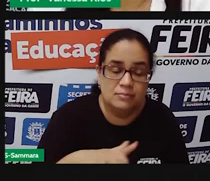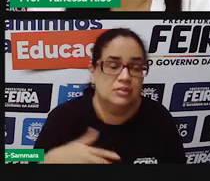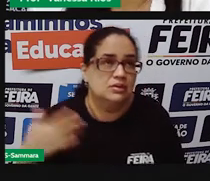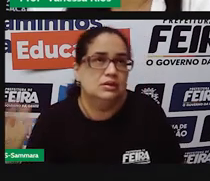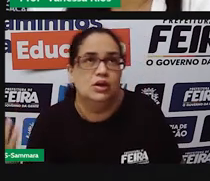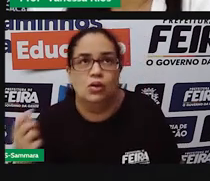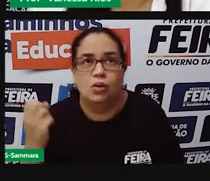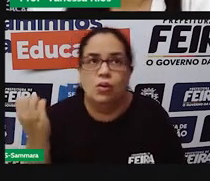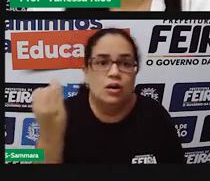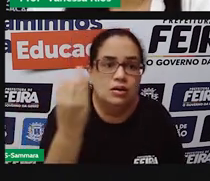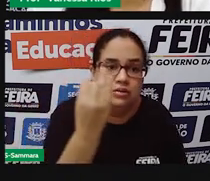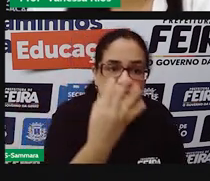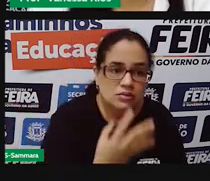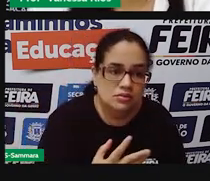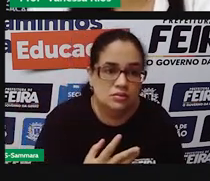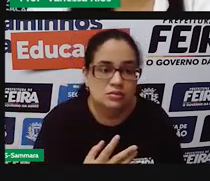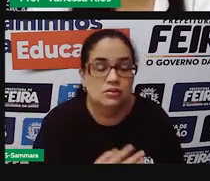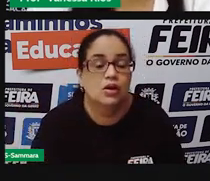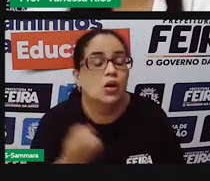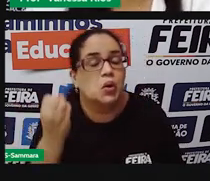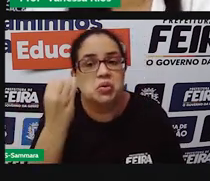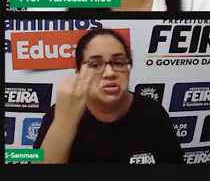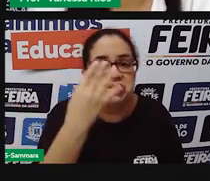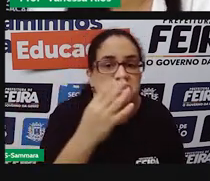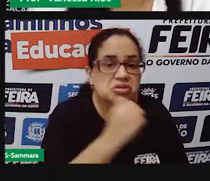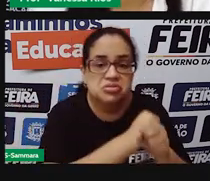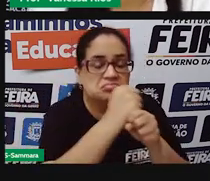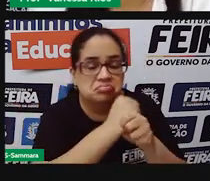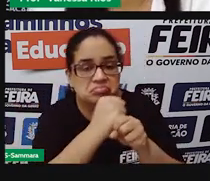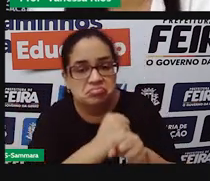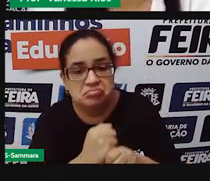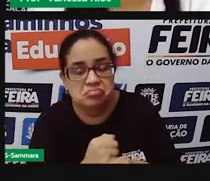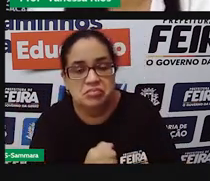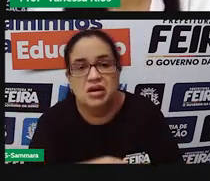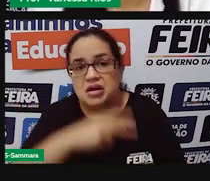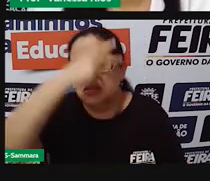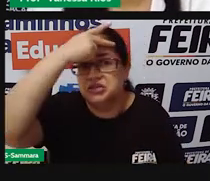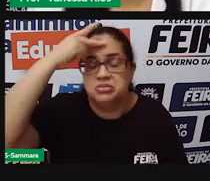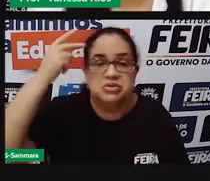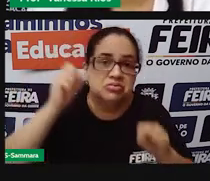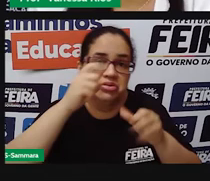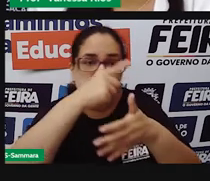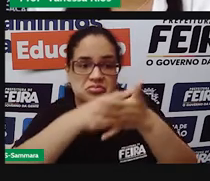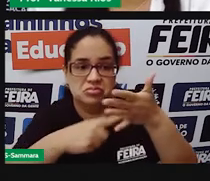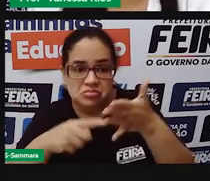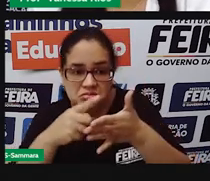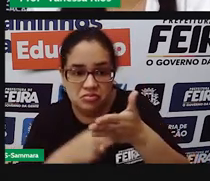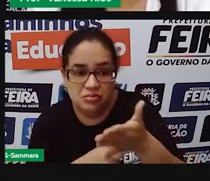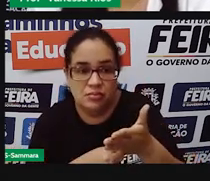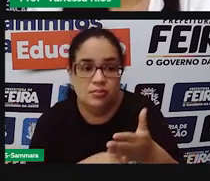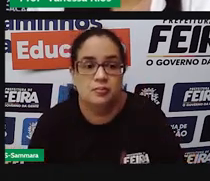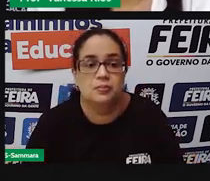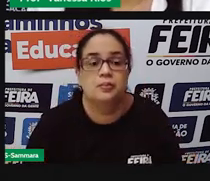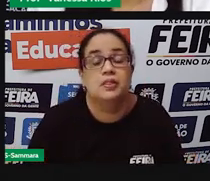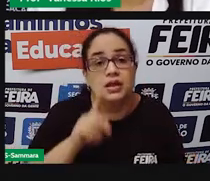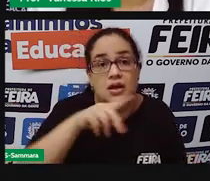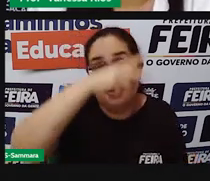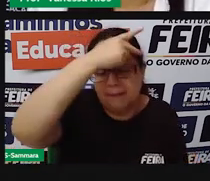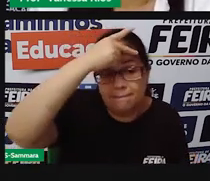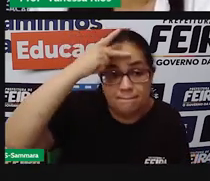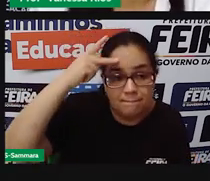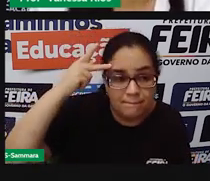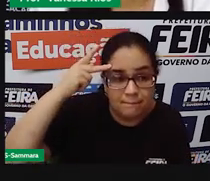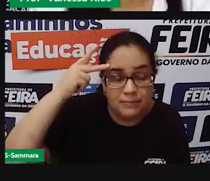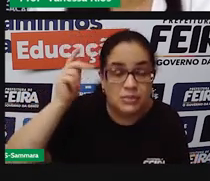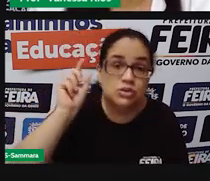numeração, não tem aí uma quantidade de vezes que um variador pode se reeleger. Quem vai decidir isso aí é o